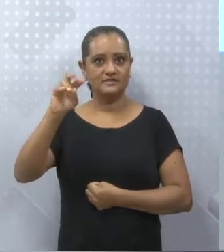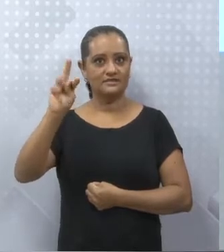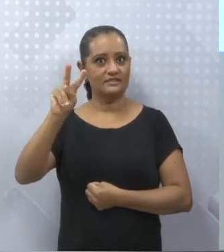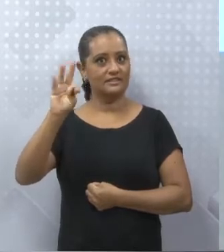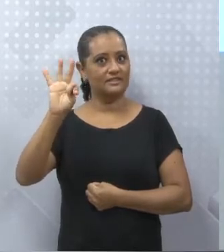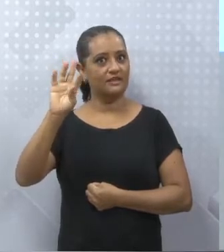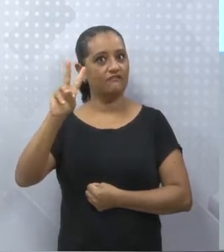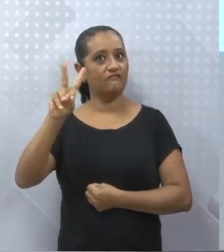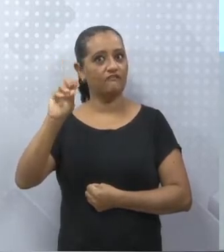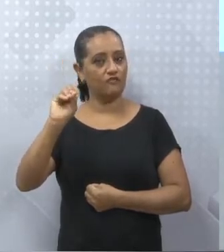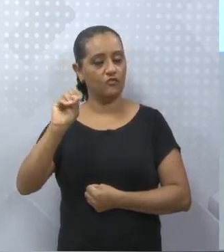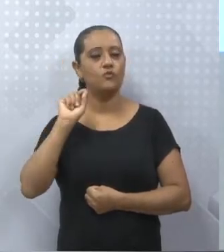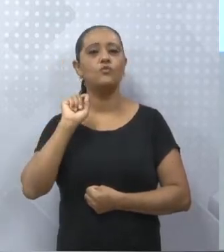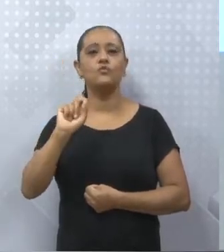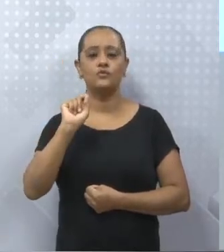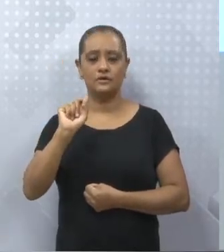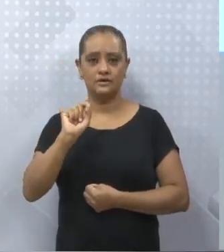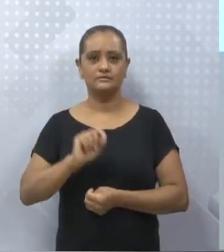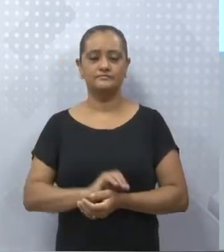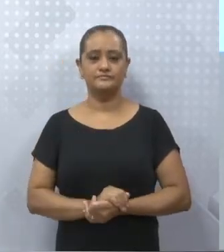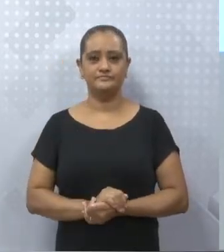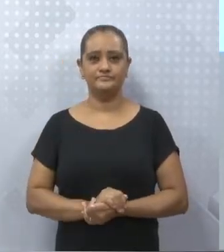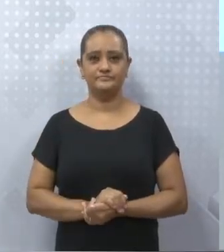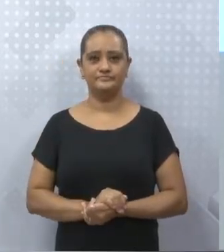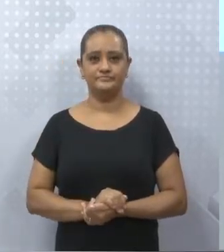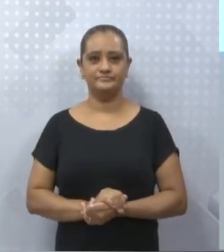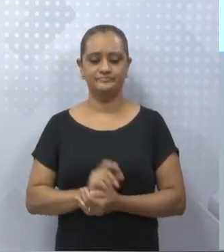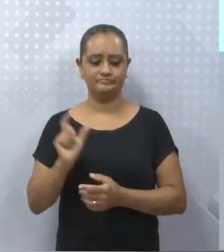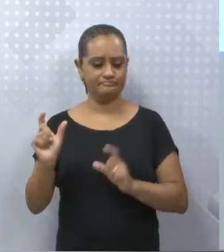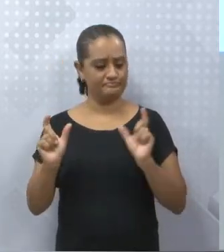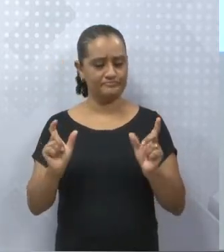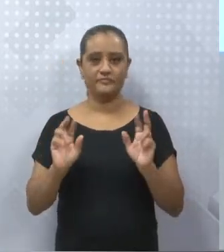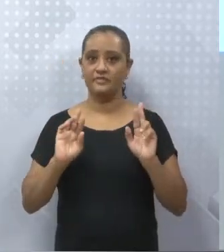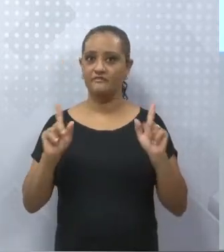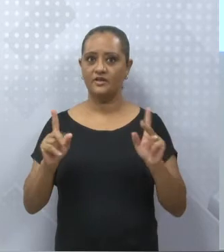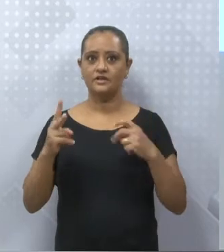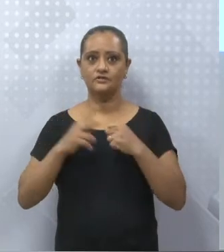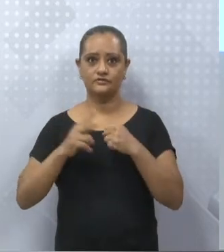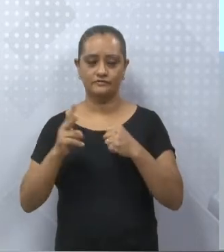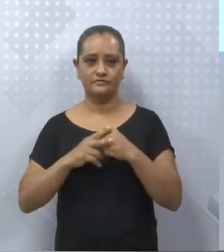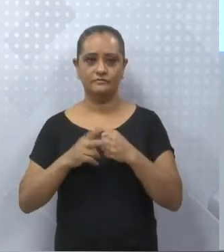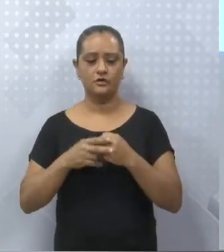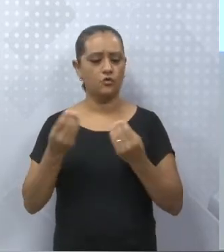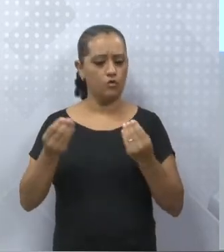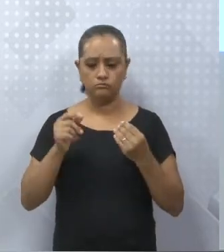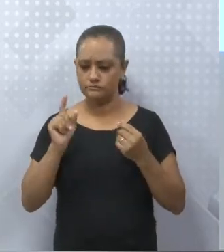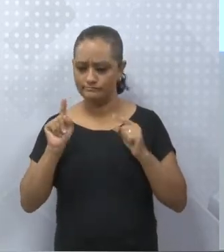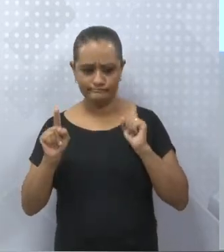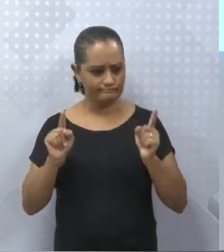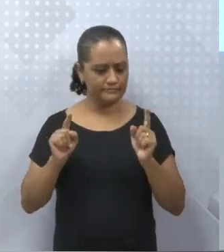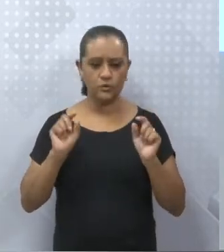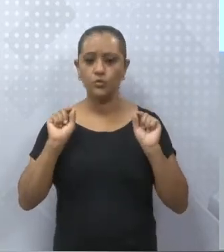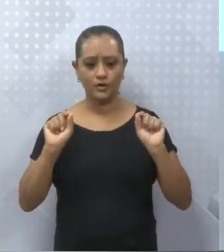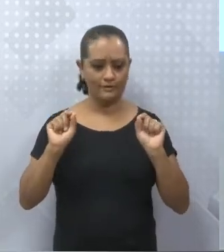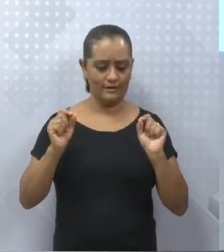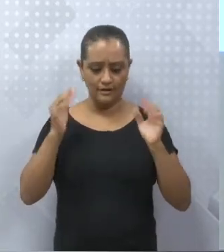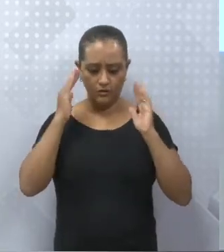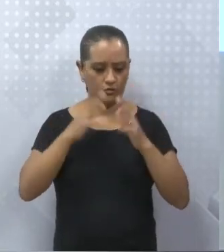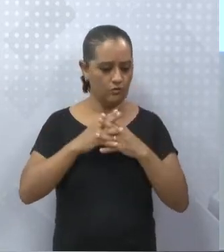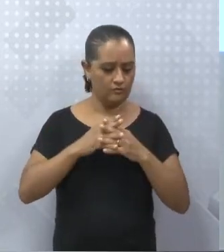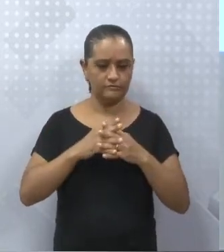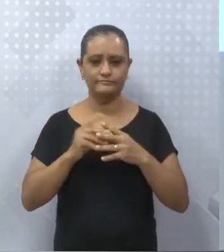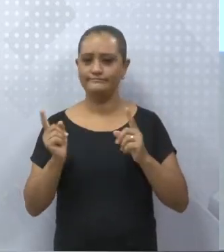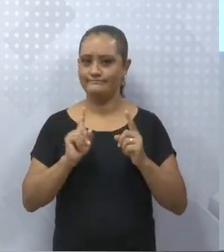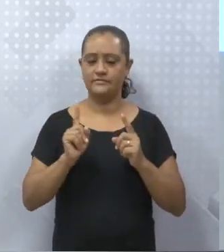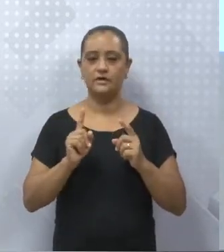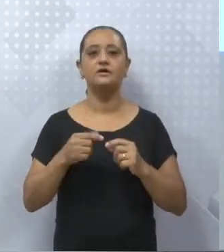verbo intransitivo e verbo transitivo. Mas, como identificá-los? Pelo próprio nome, nós já podemos